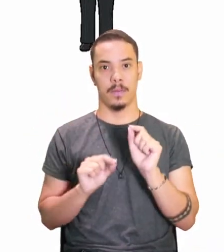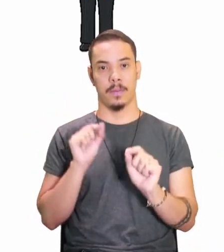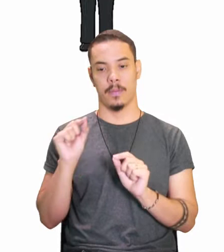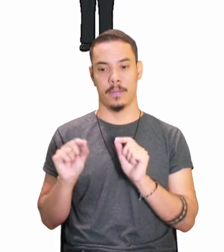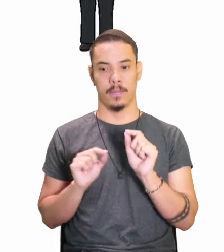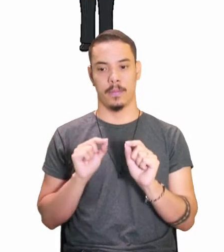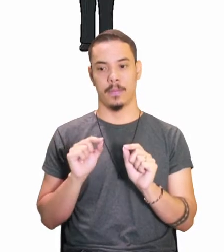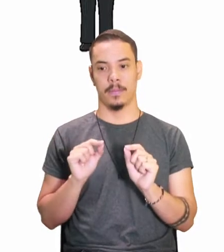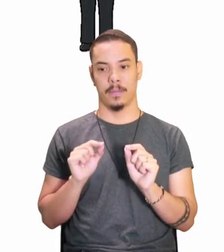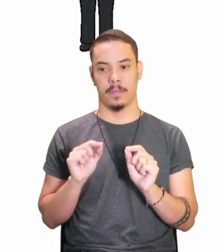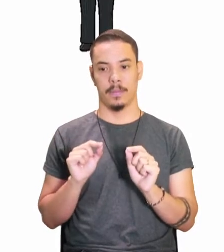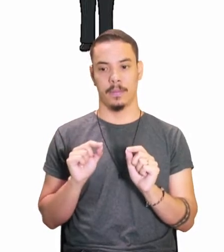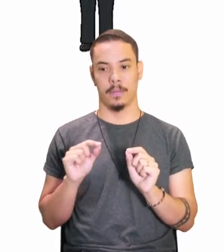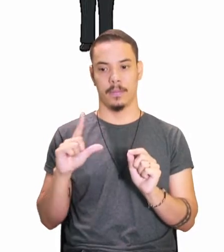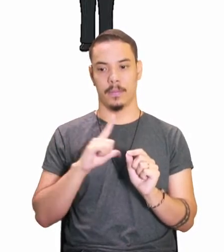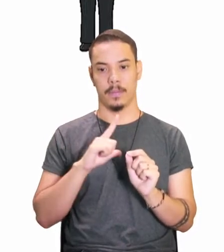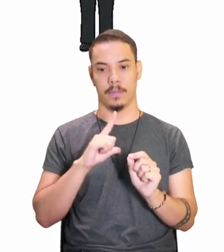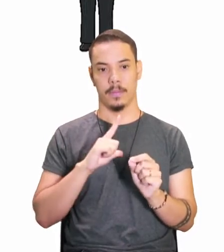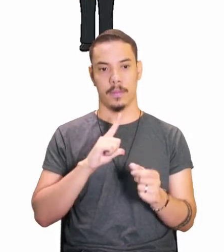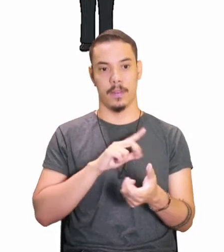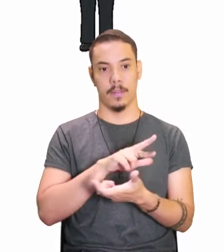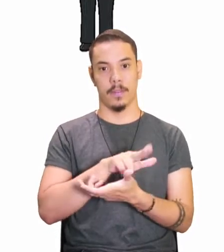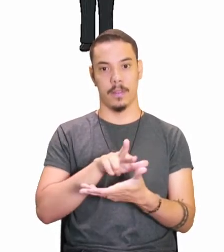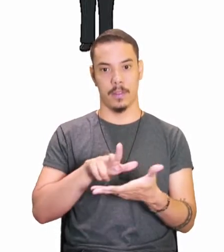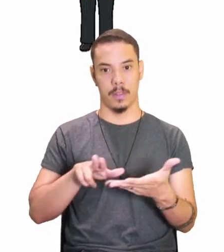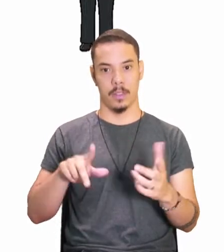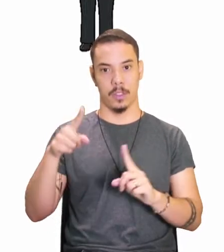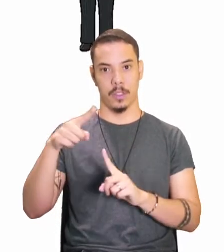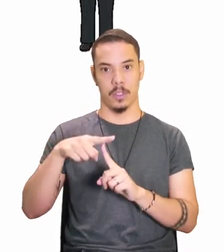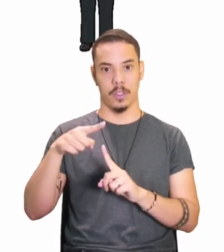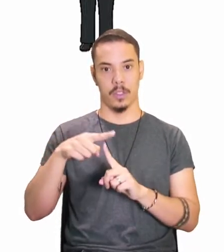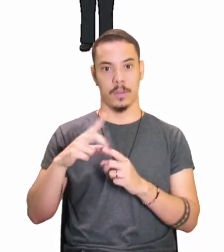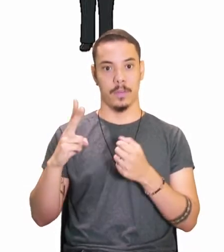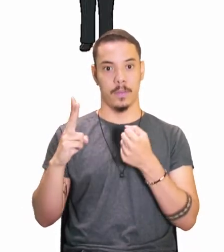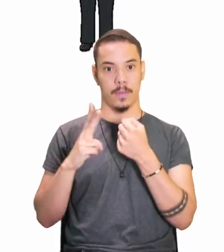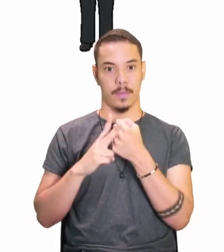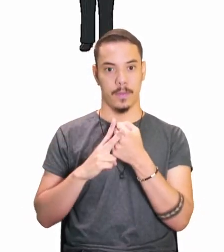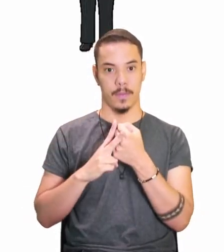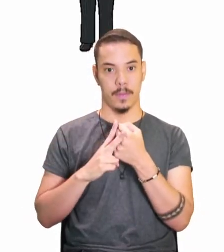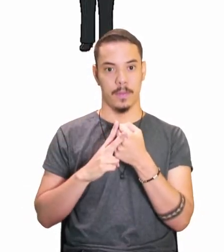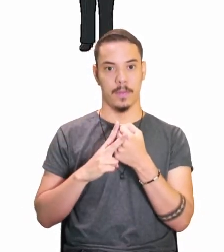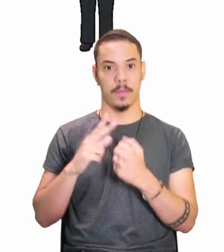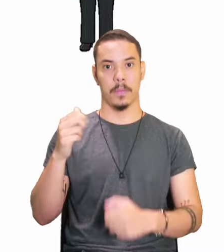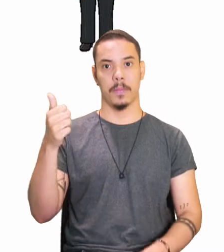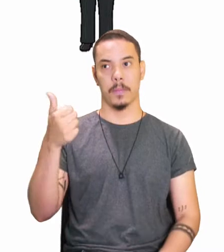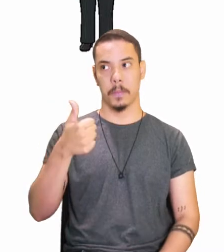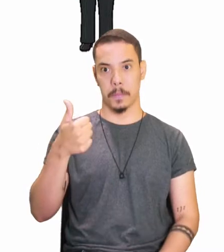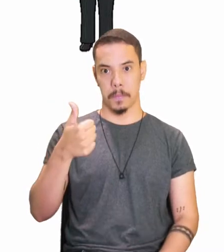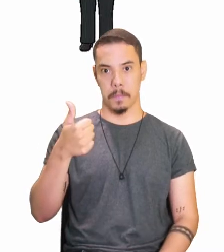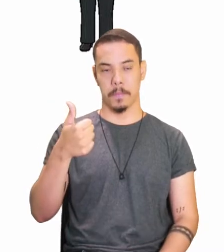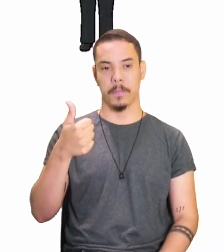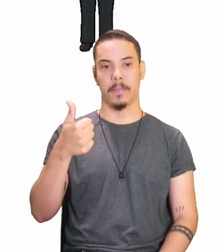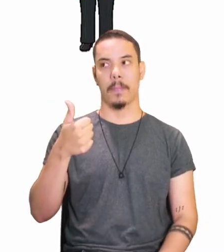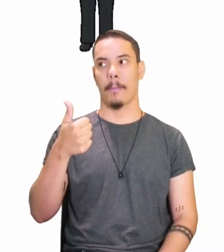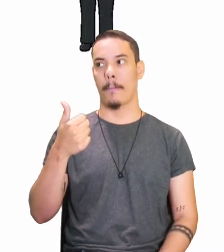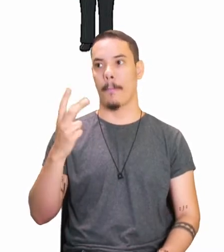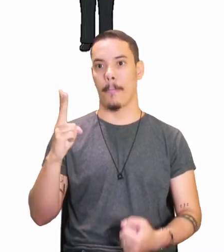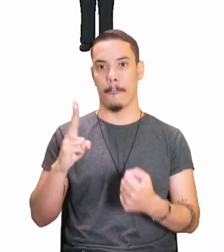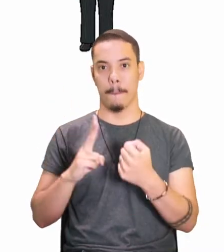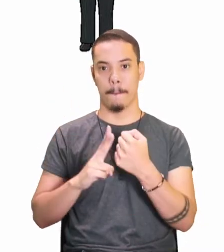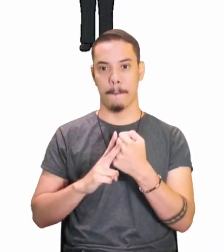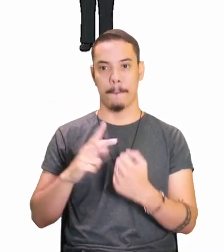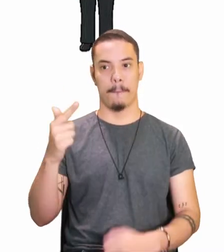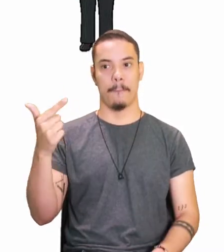uma camada, vários tipos de verbos. Verbos da primeira conjugação, verbos da